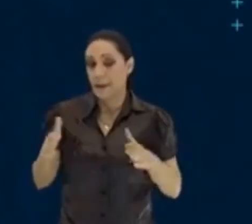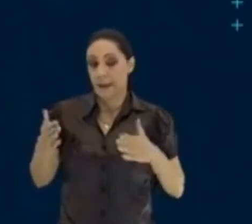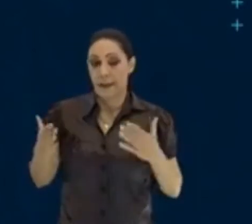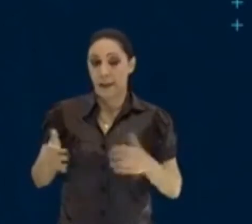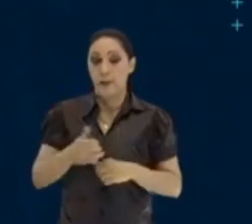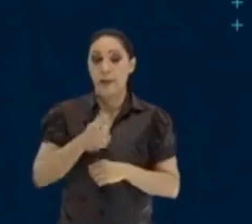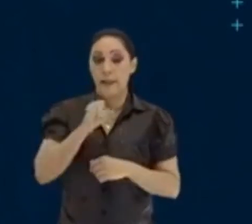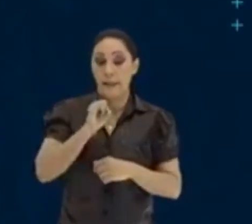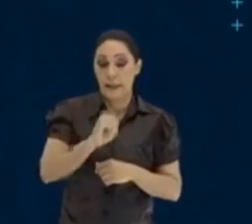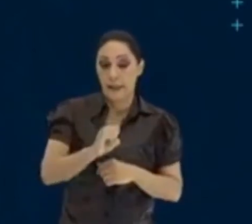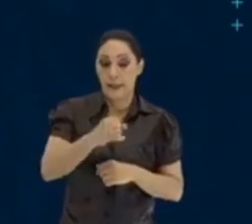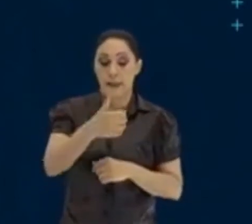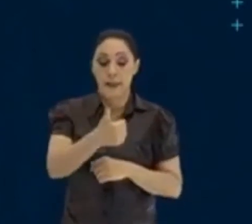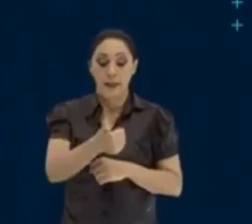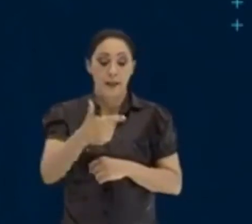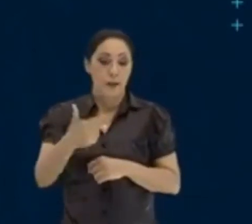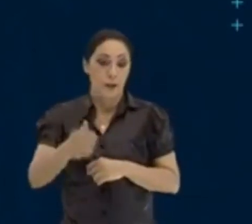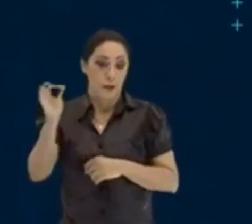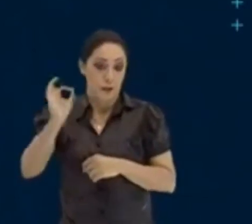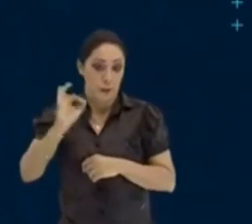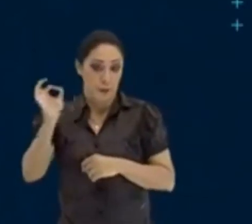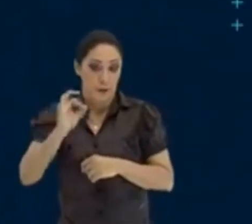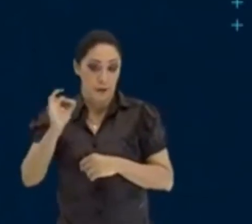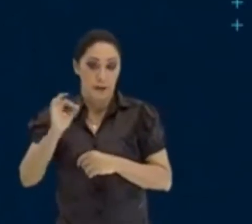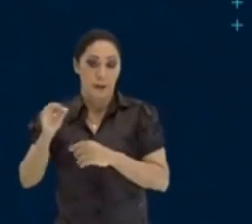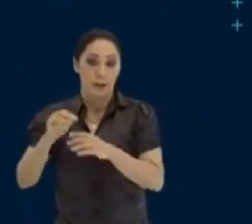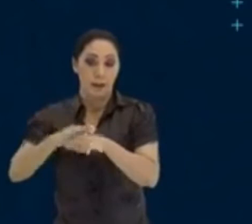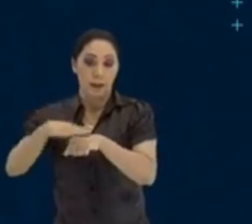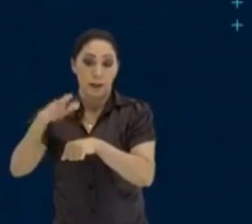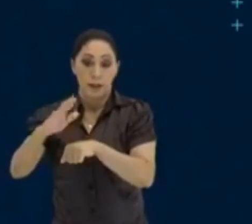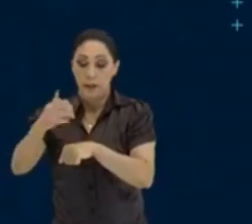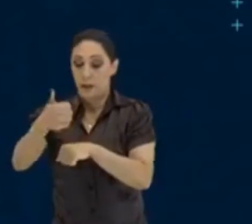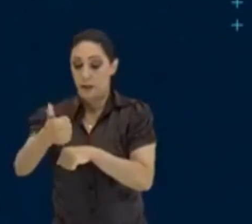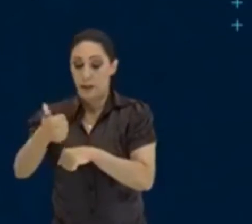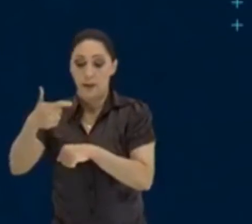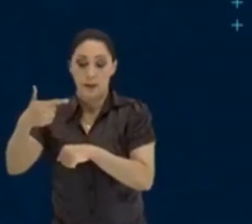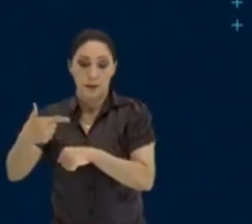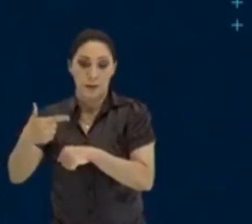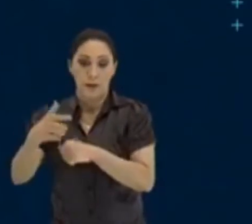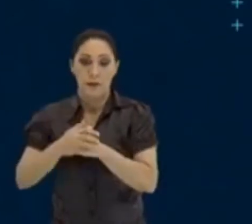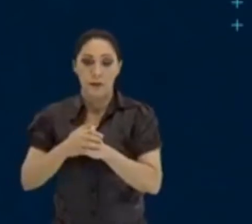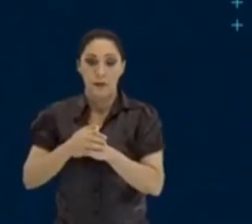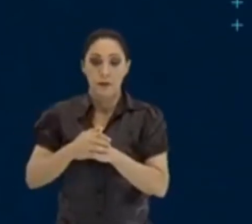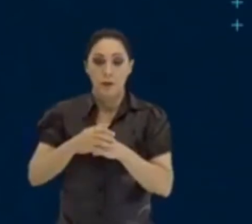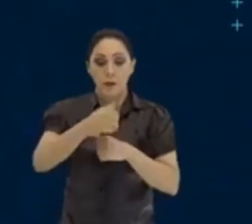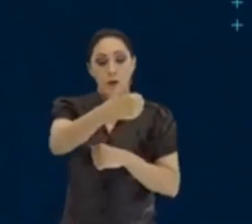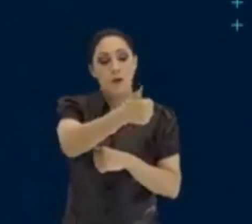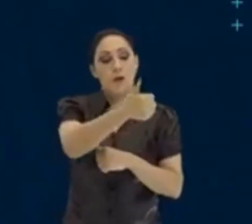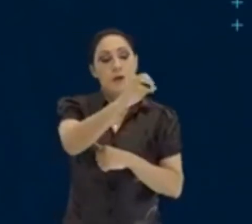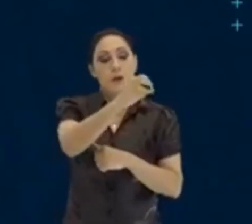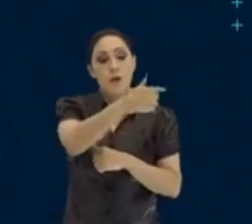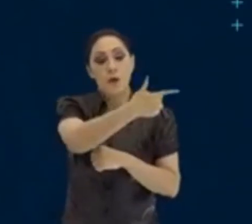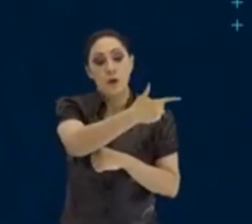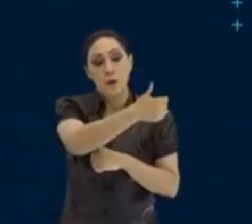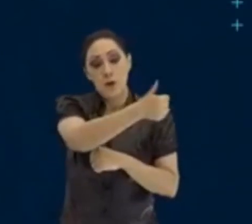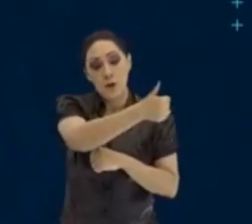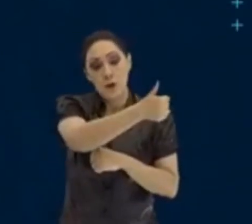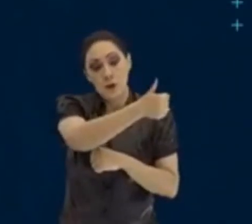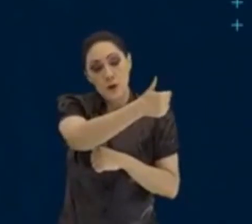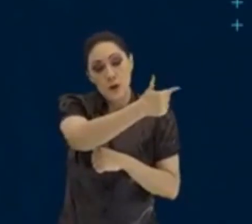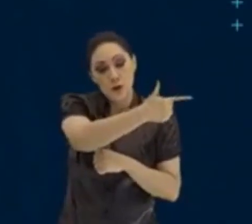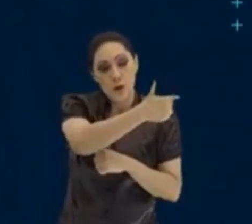% rende em 12 meses, em 1 mês vai render quanto? Caramba, professor, nem faz, porque 12 corta com 12. Olha aí, ó.